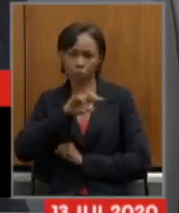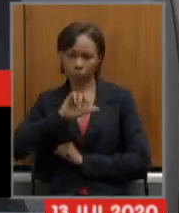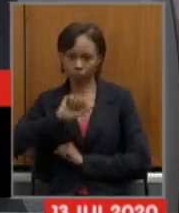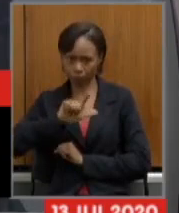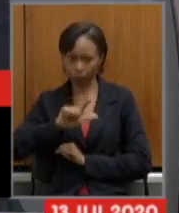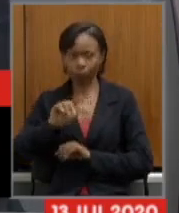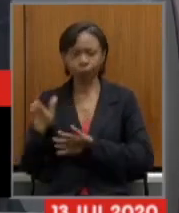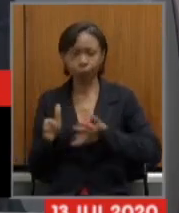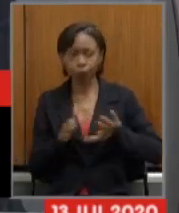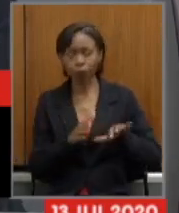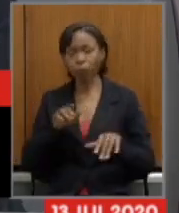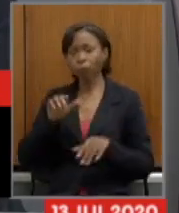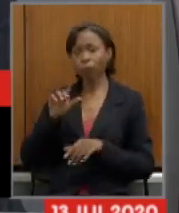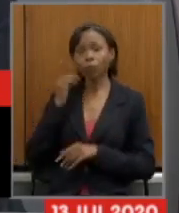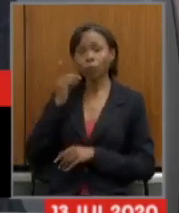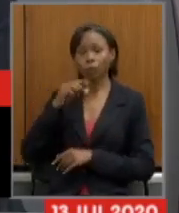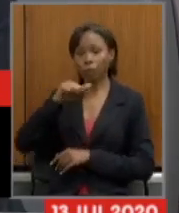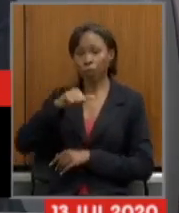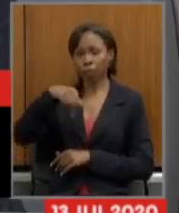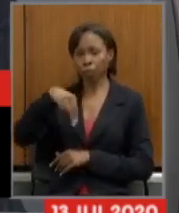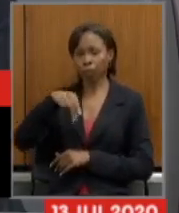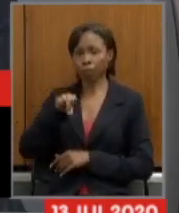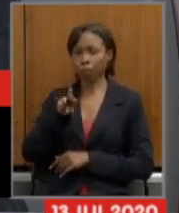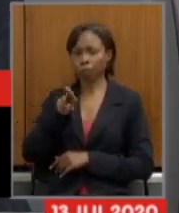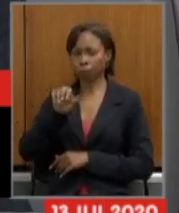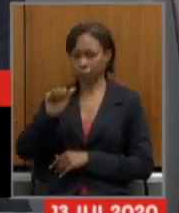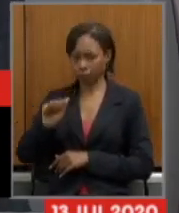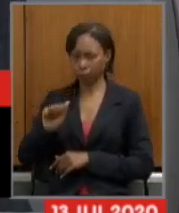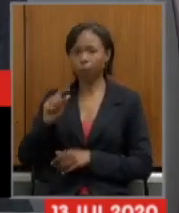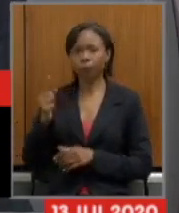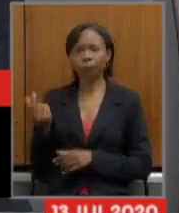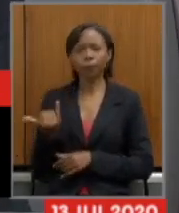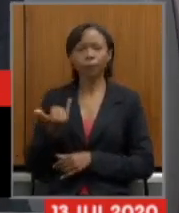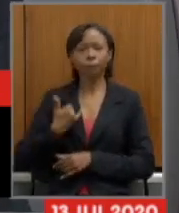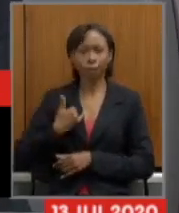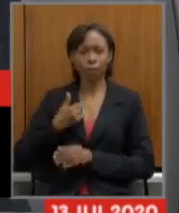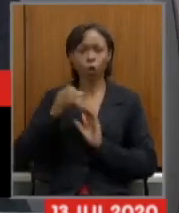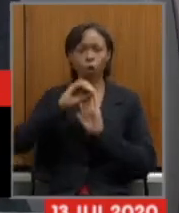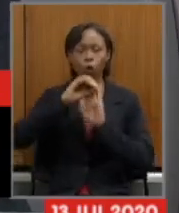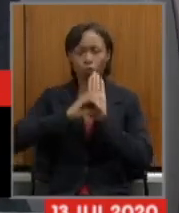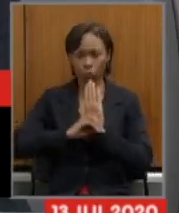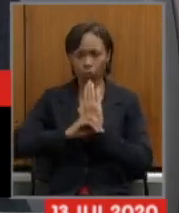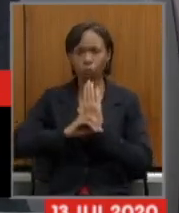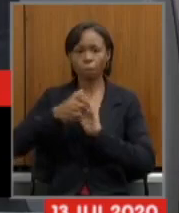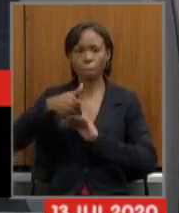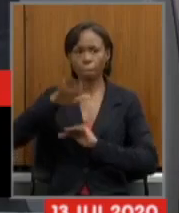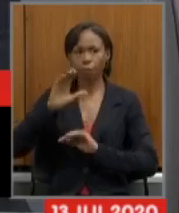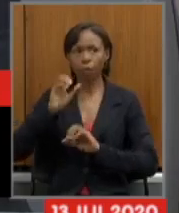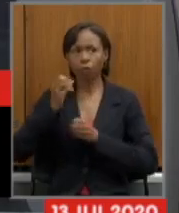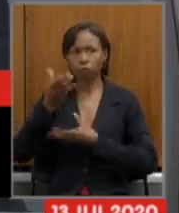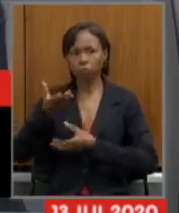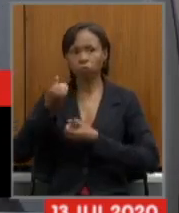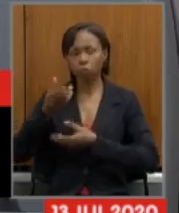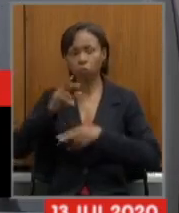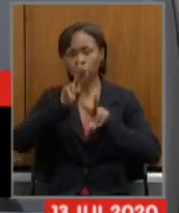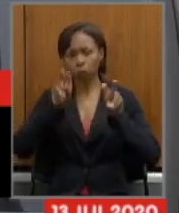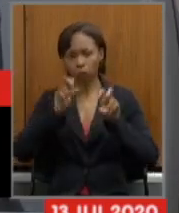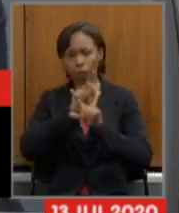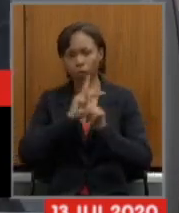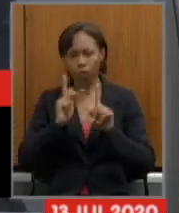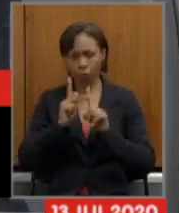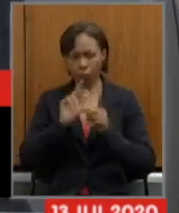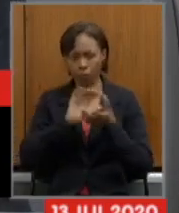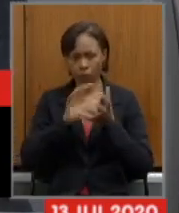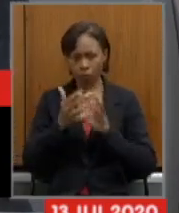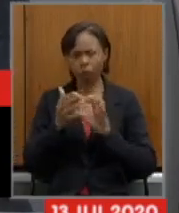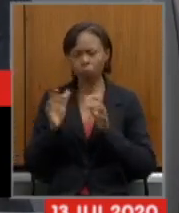deputado andré de jesus também disse que vai mandar em ofício pedido de mais informação sobre a reforma por favor deputada